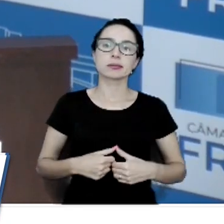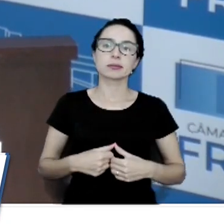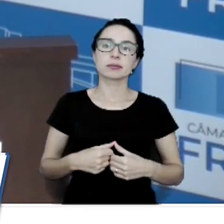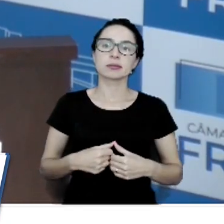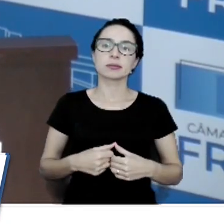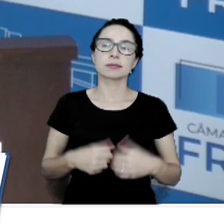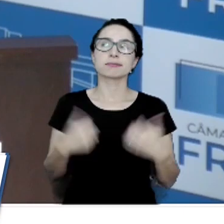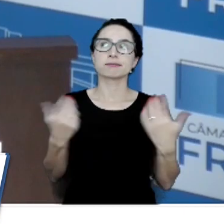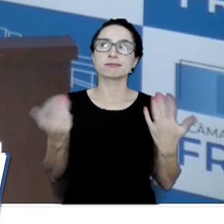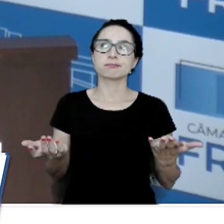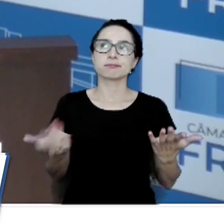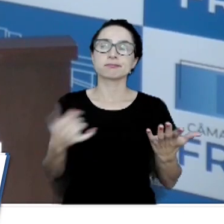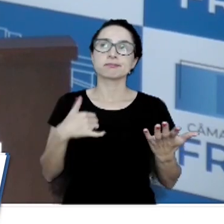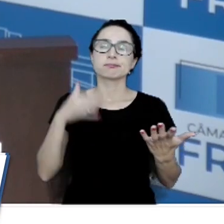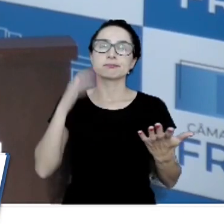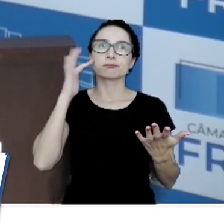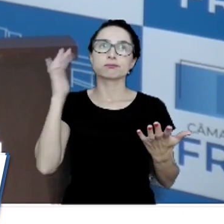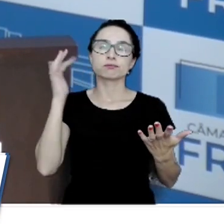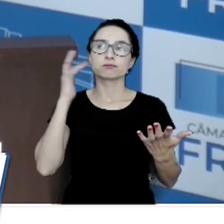eu fico pensando,